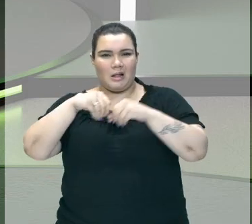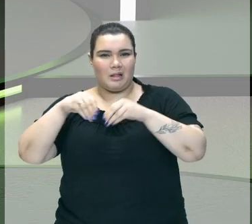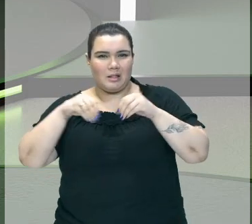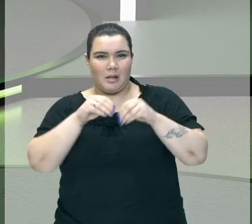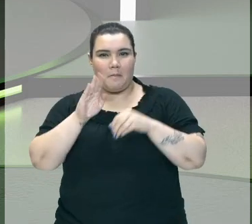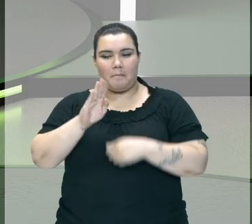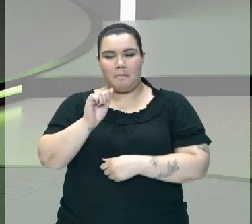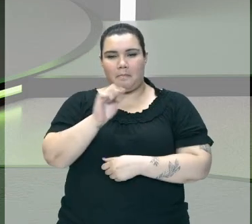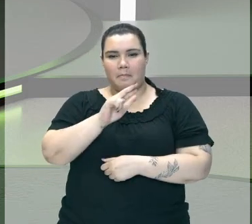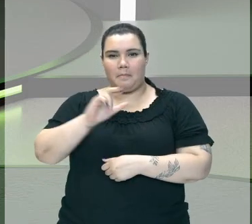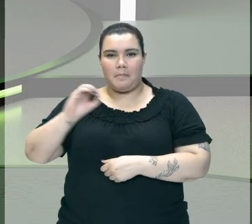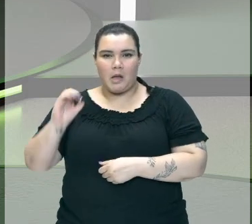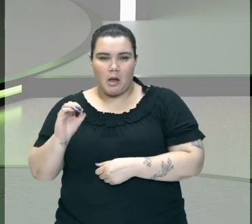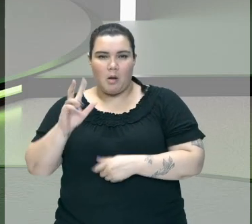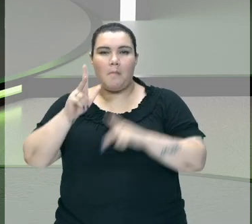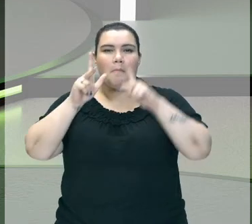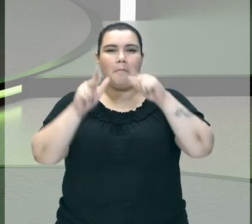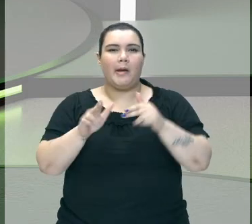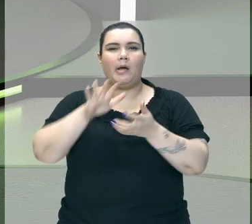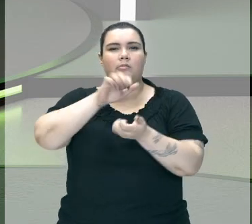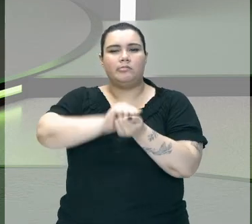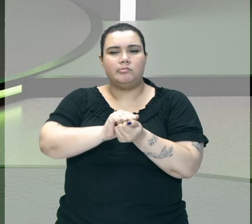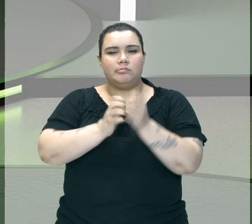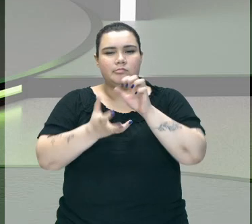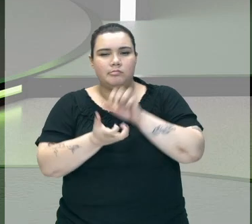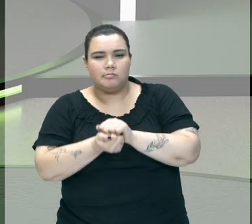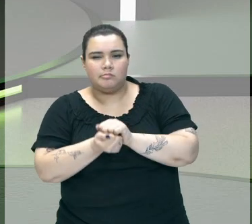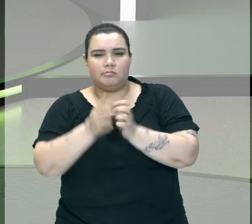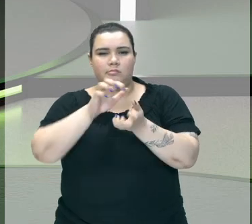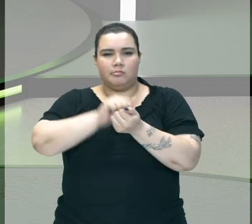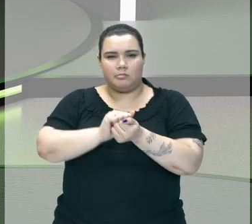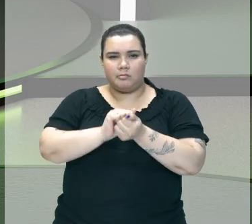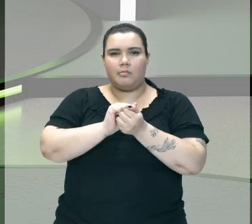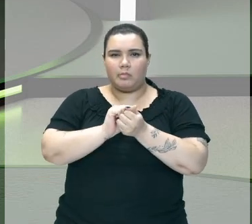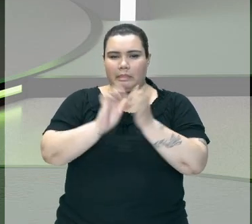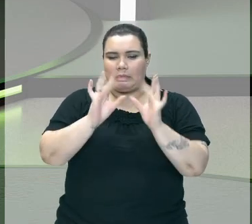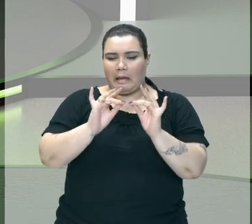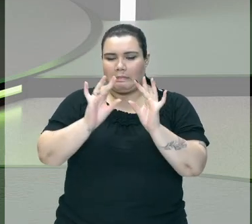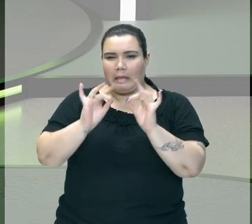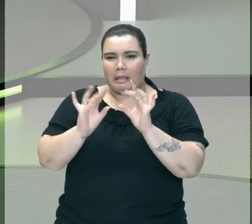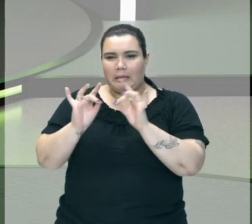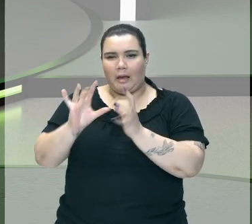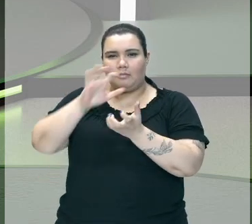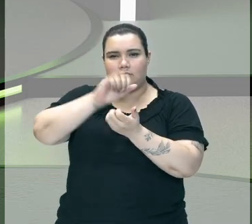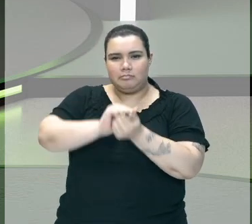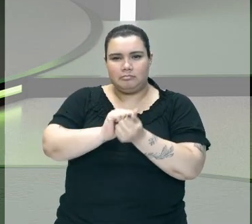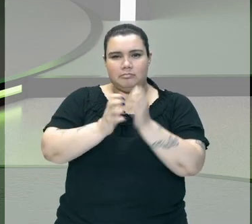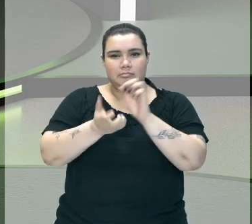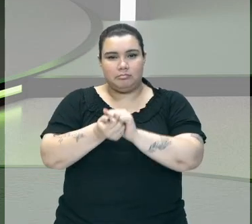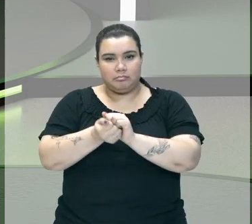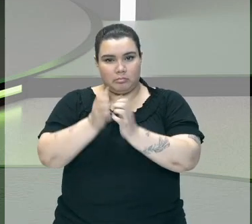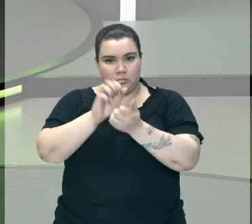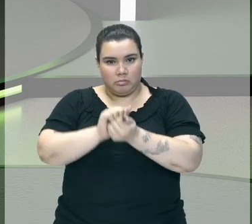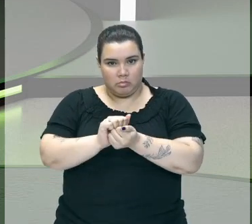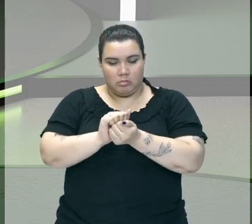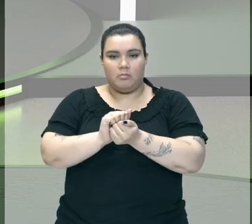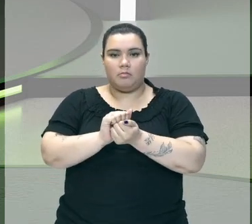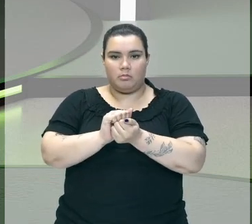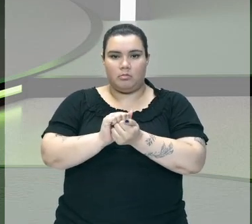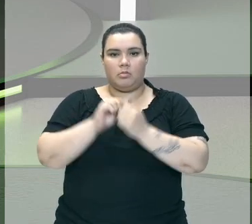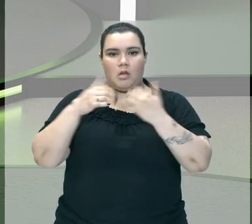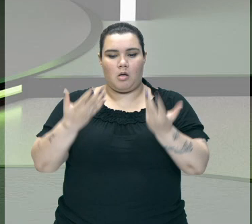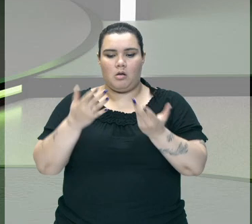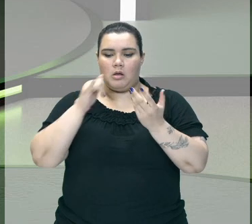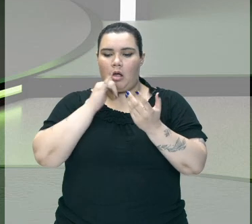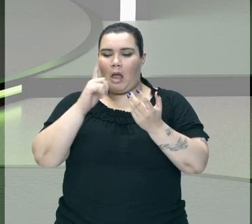apalpar como se fosse uma argila Só que se a gente Levar ou tirar essa água E colocar uma forma